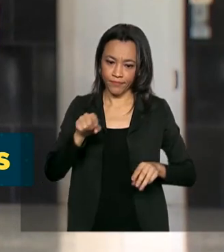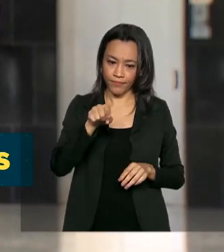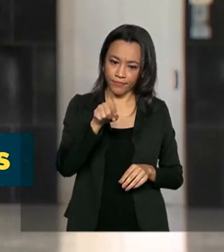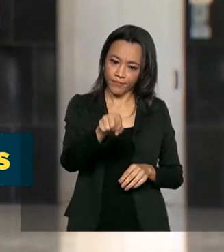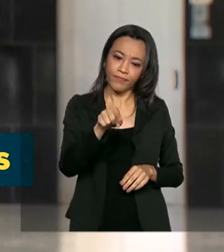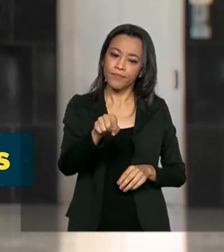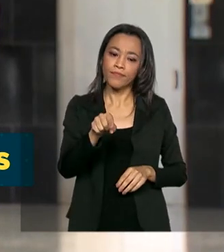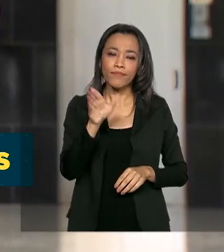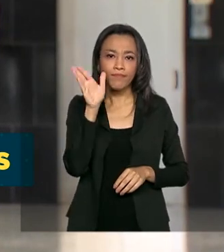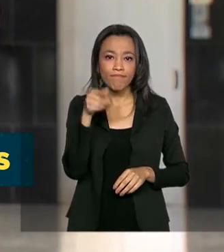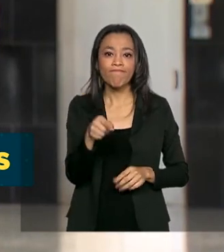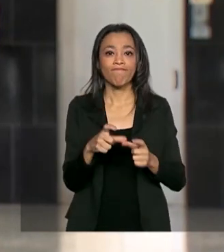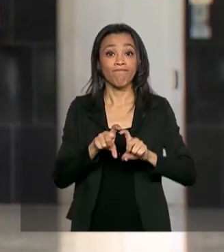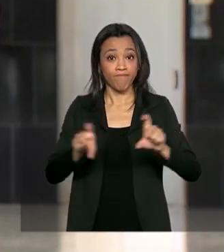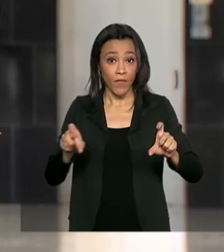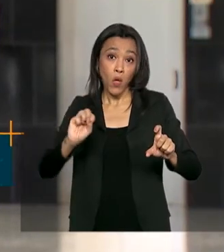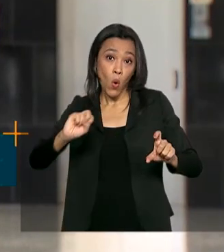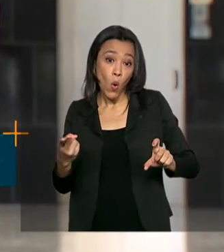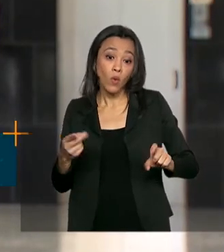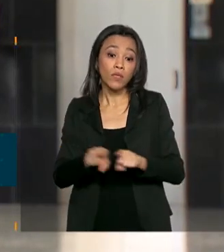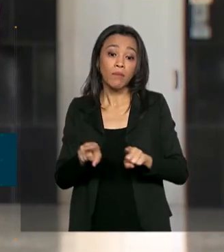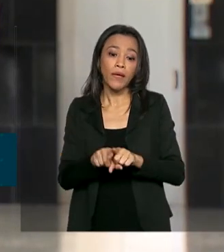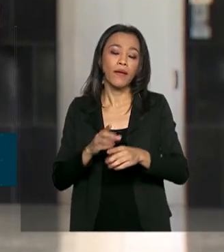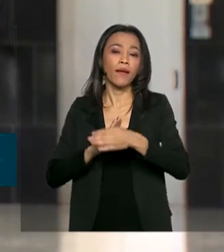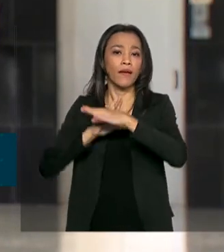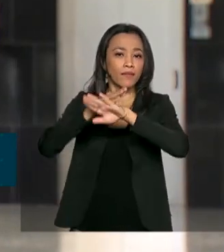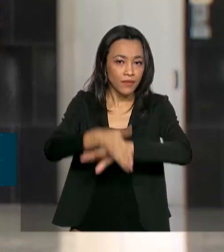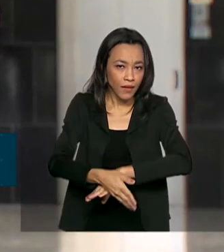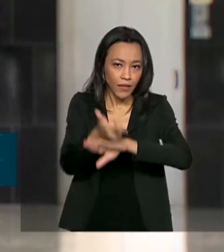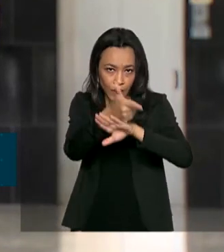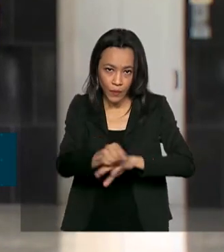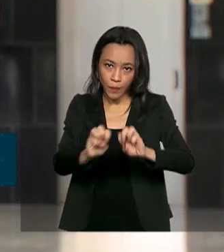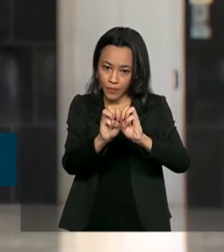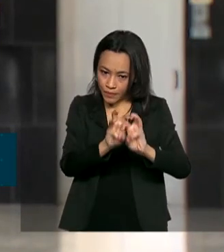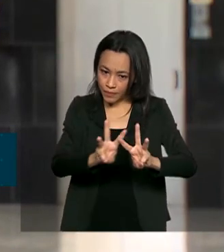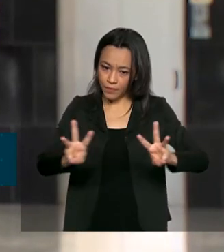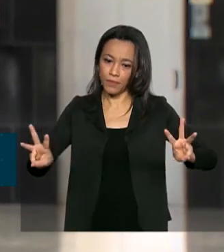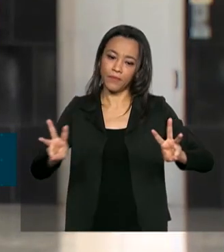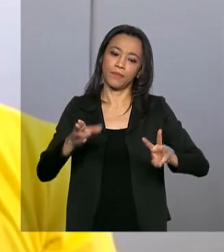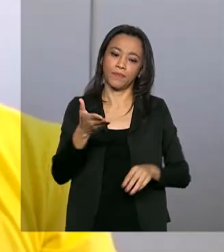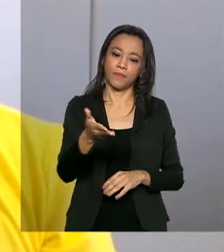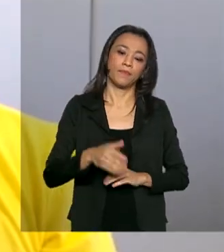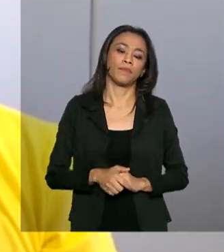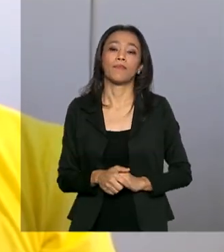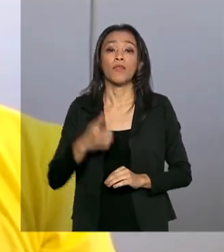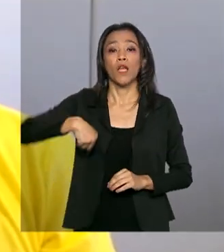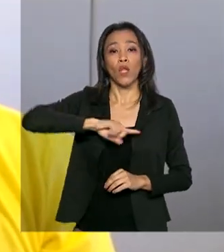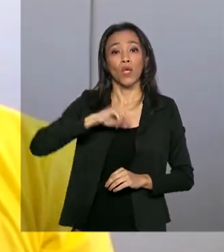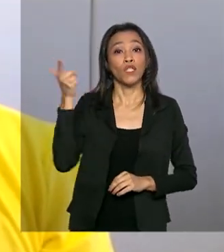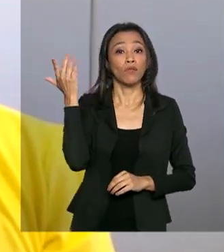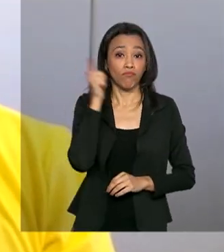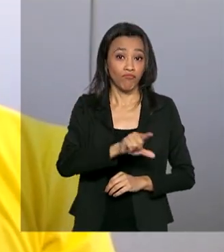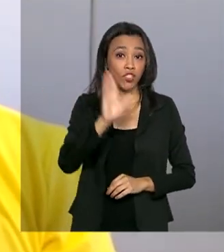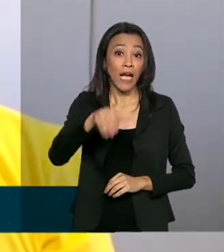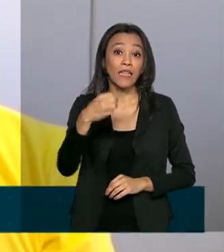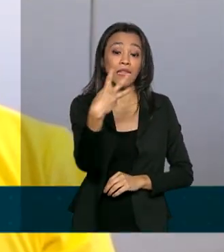barra todos por todos ou acessar a plataforma patriavoluntaria.org. Nós já arrecadamos mais de